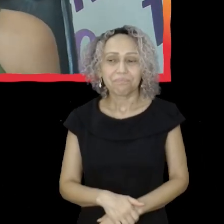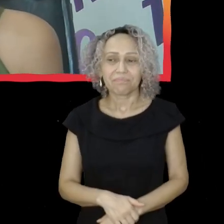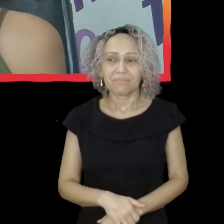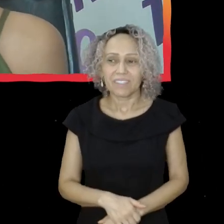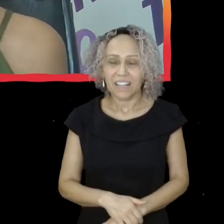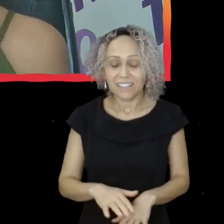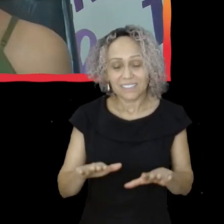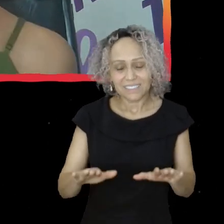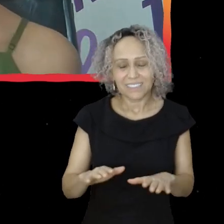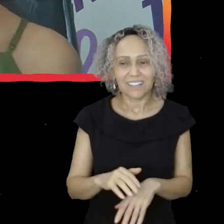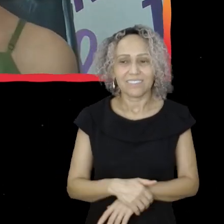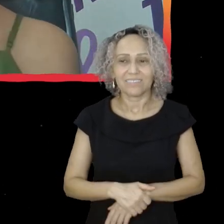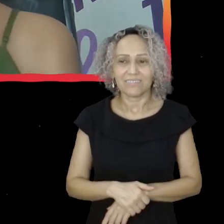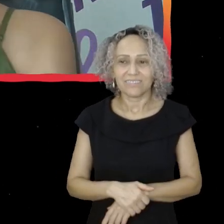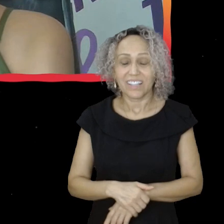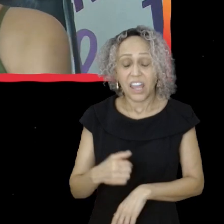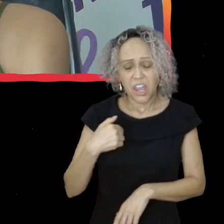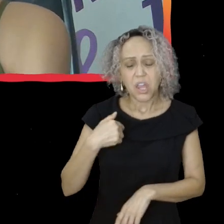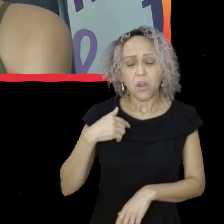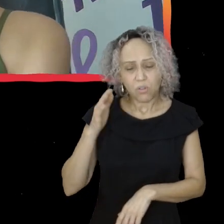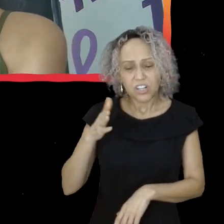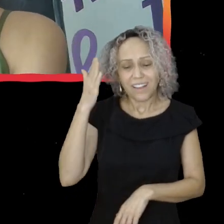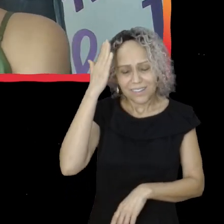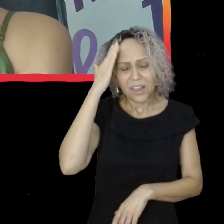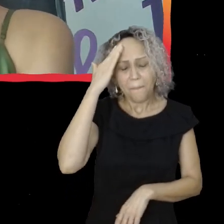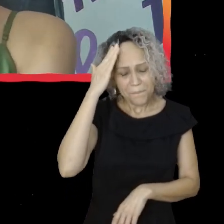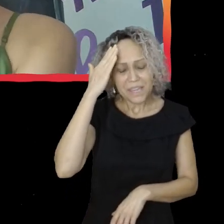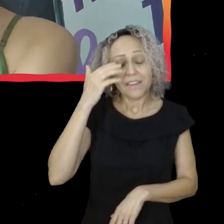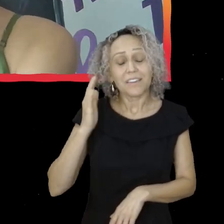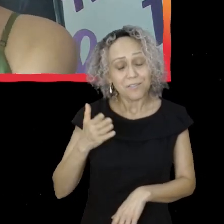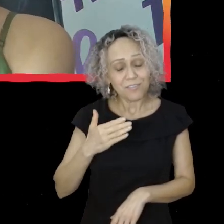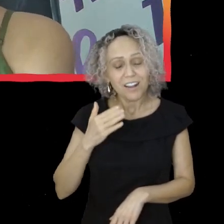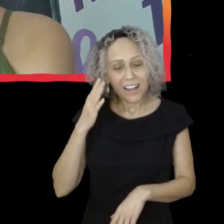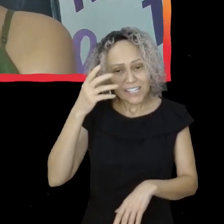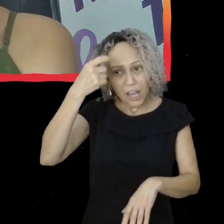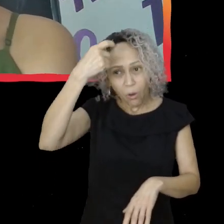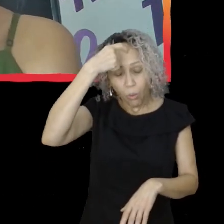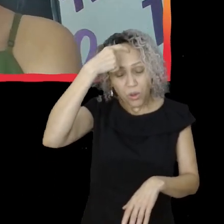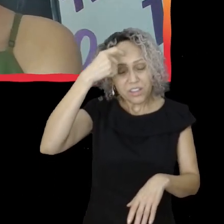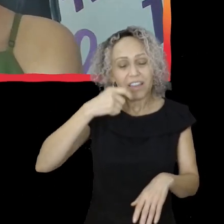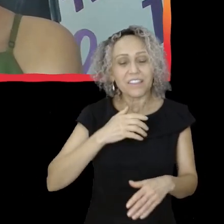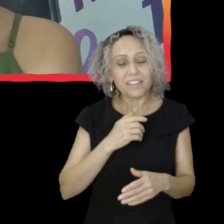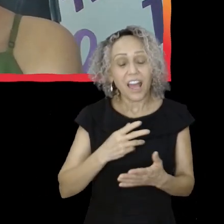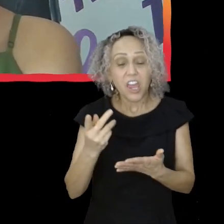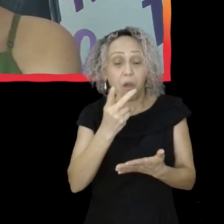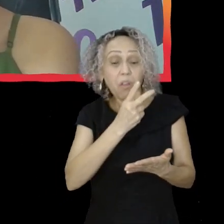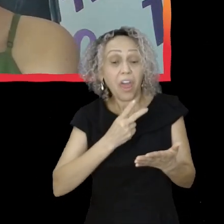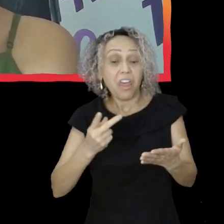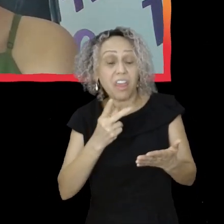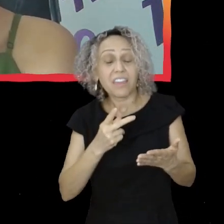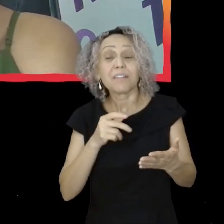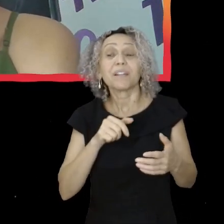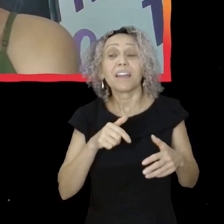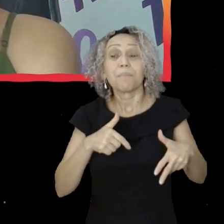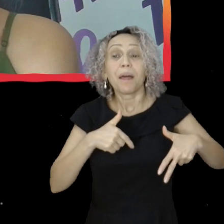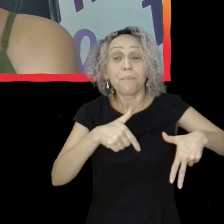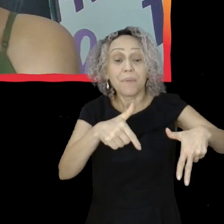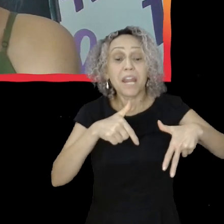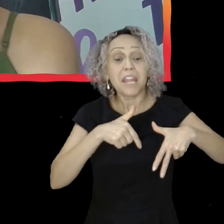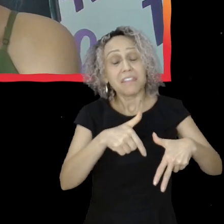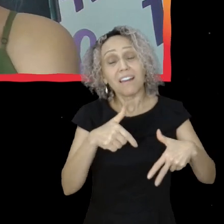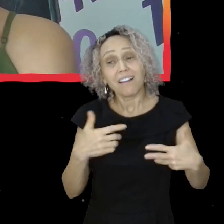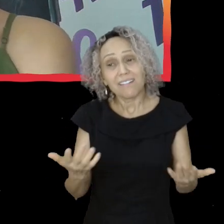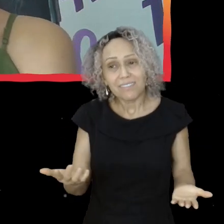aprontar mesmo, assim, já tava fazendo pra militar. É isso, assim, não deu 10 anos, ela tava ligando pro Lula, tava pensando o quê?